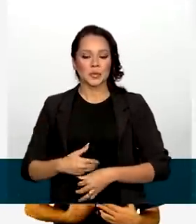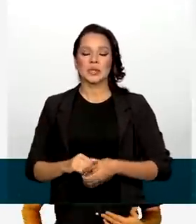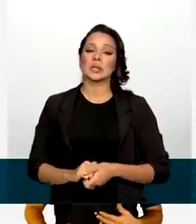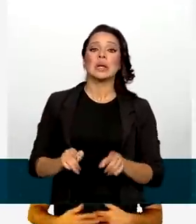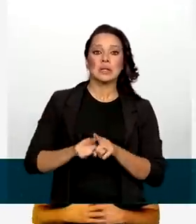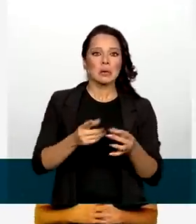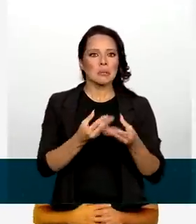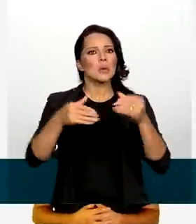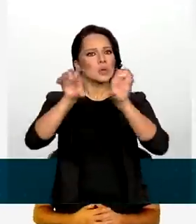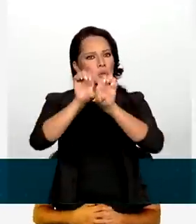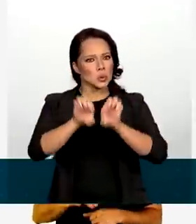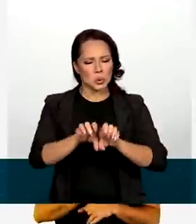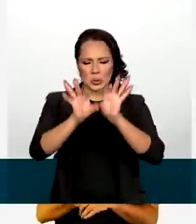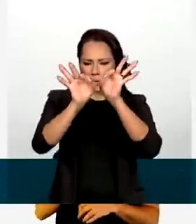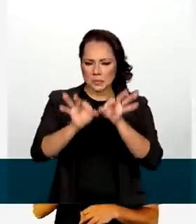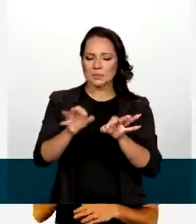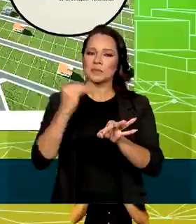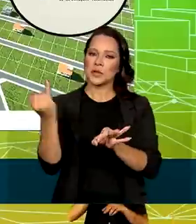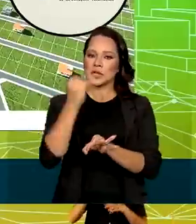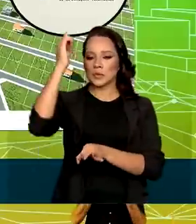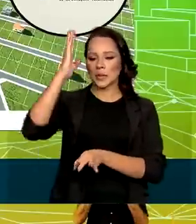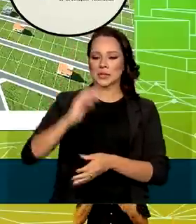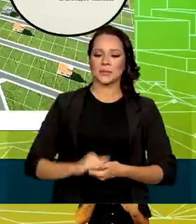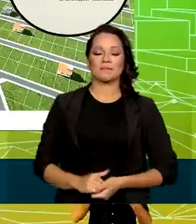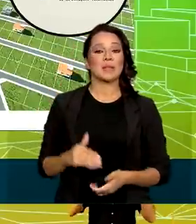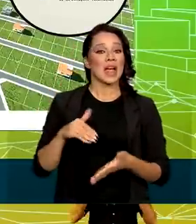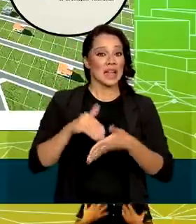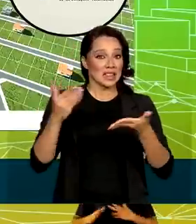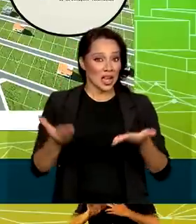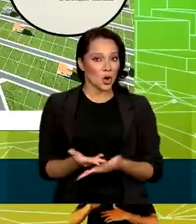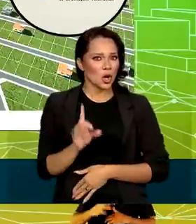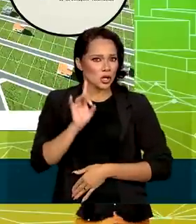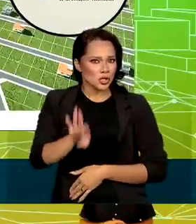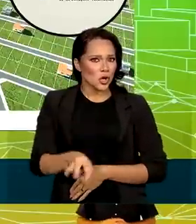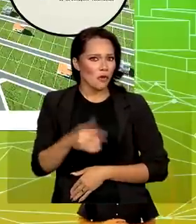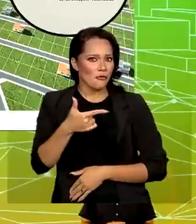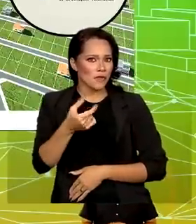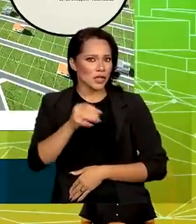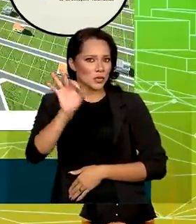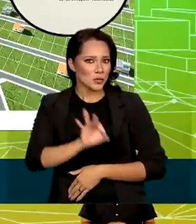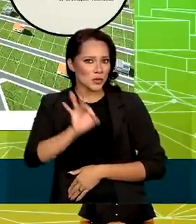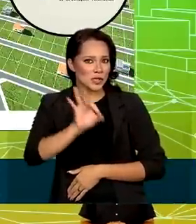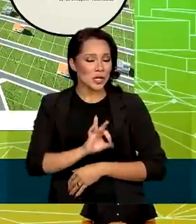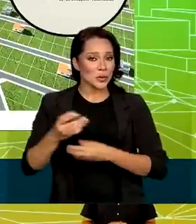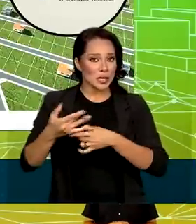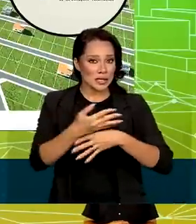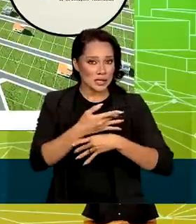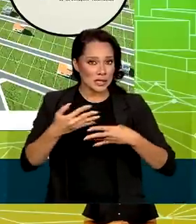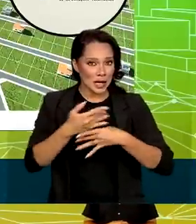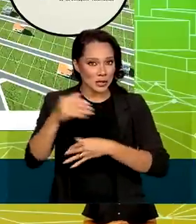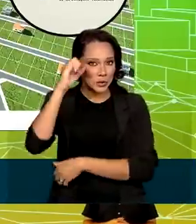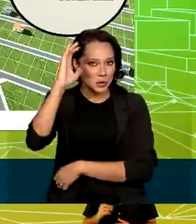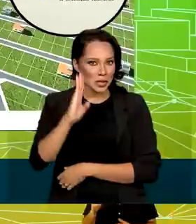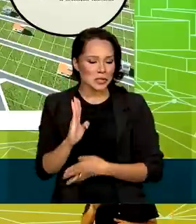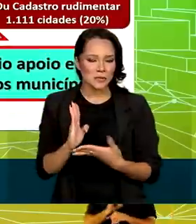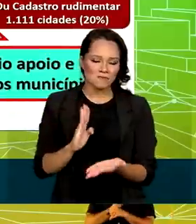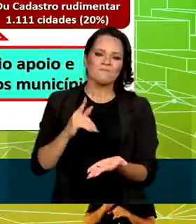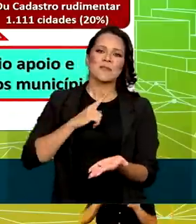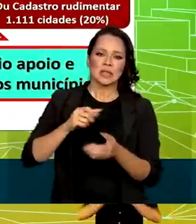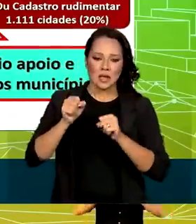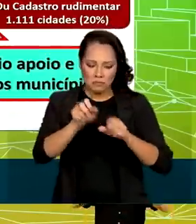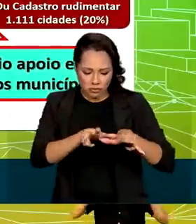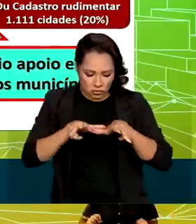muito estruturante para o nosso país. Até agora, apenas 20% das cidades brasileiras têm